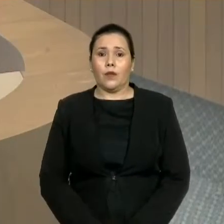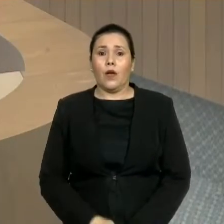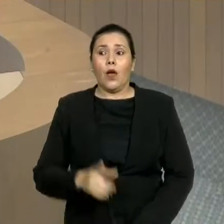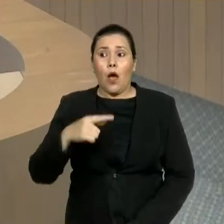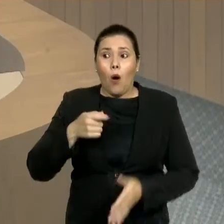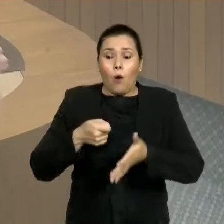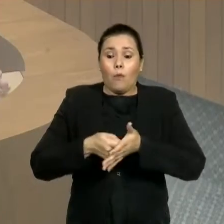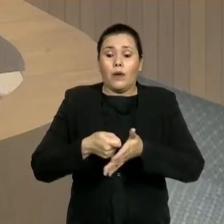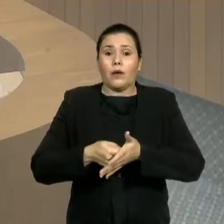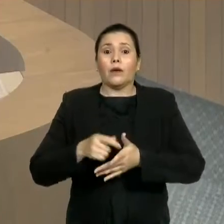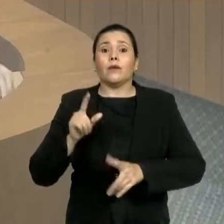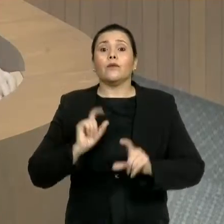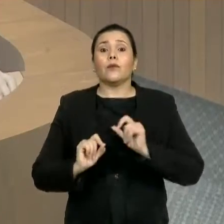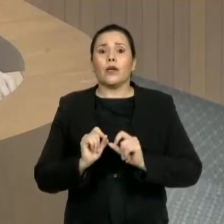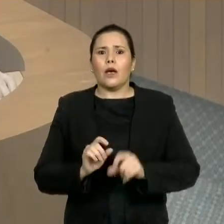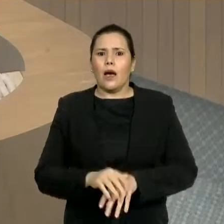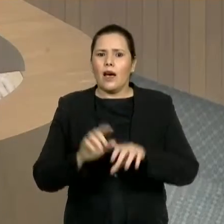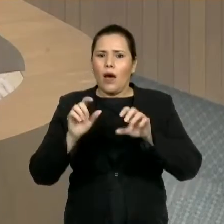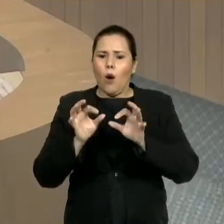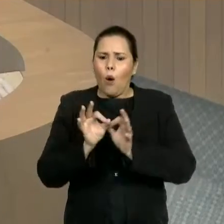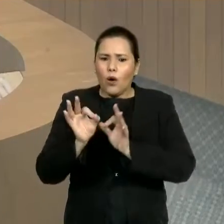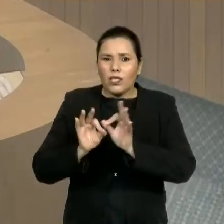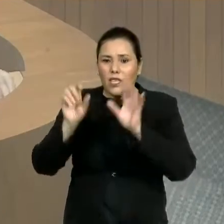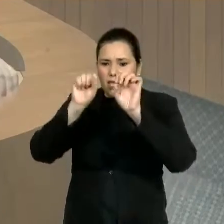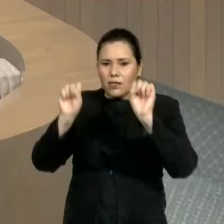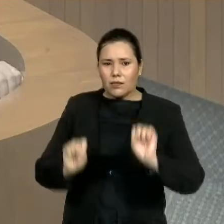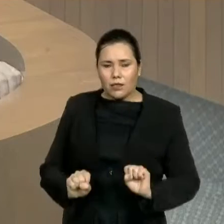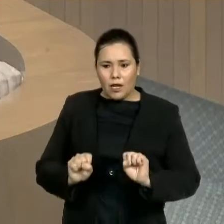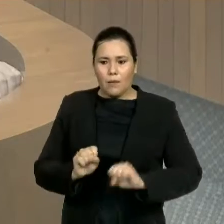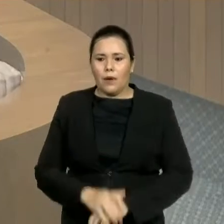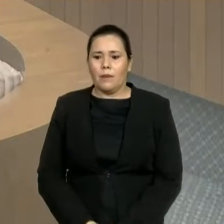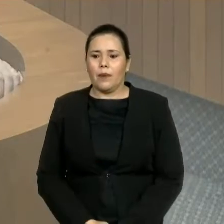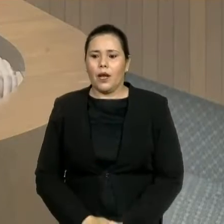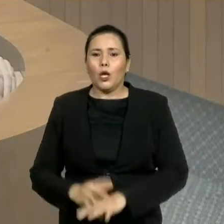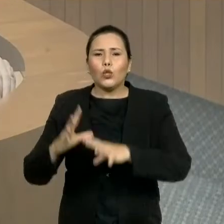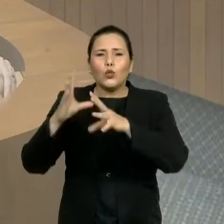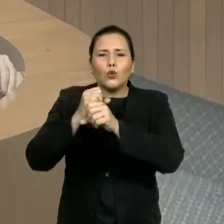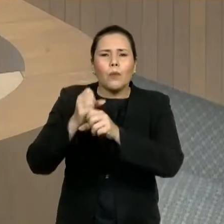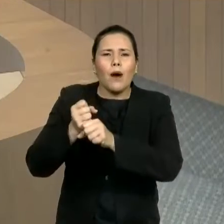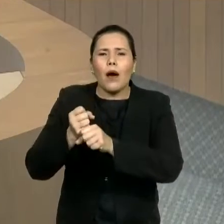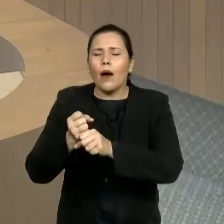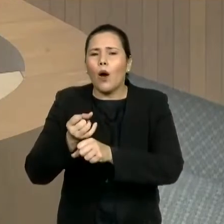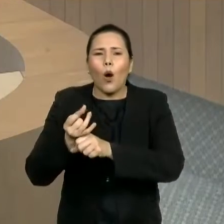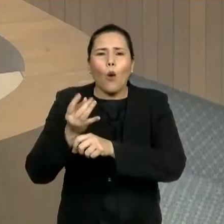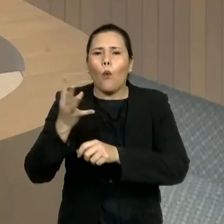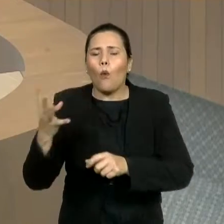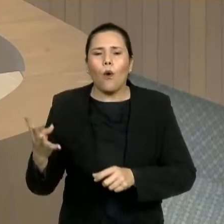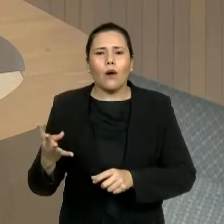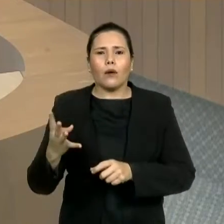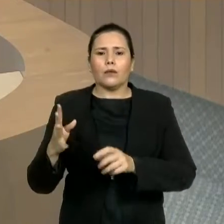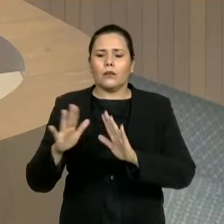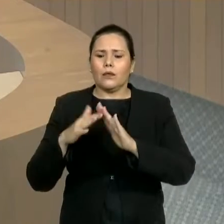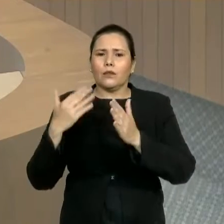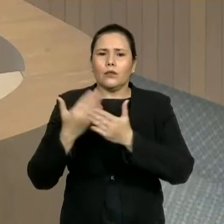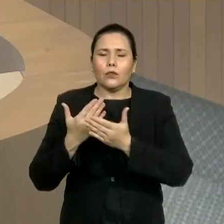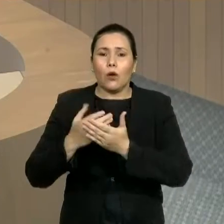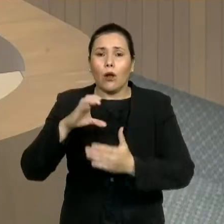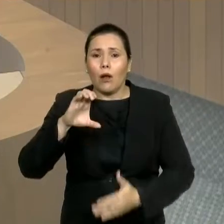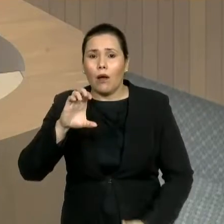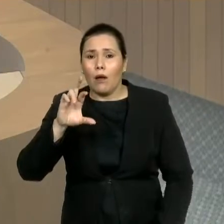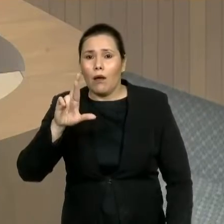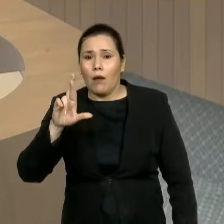a ter mecanismos de quantificar a necessidade de creches de crianças de 0